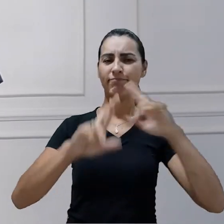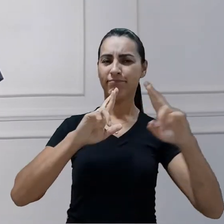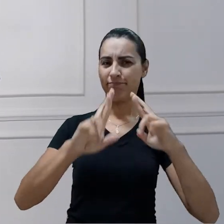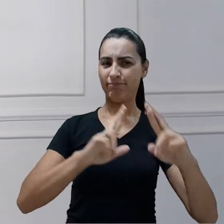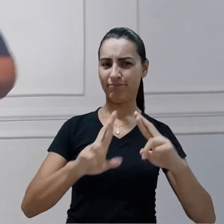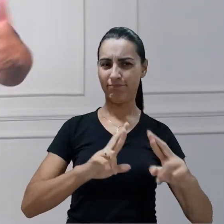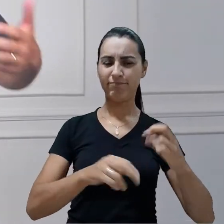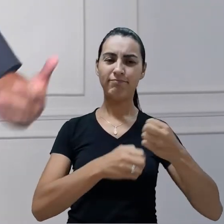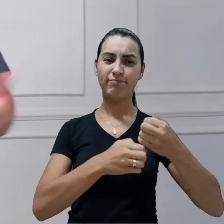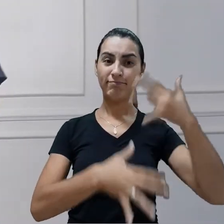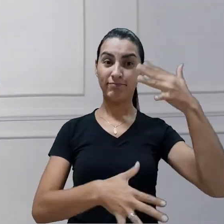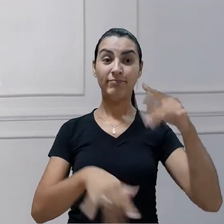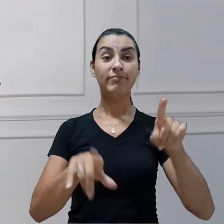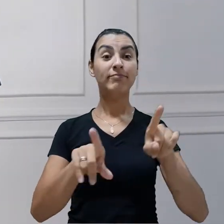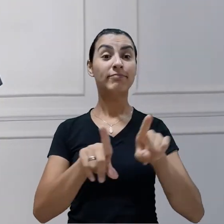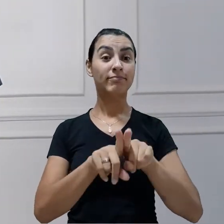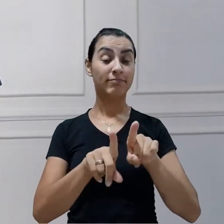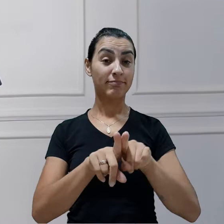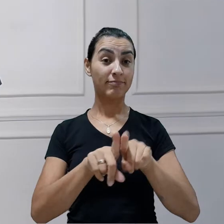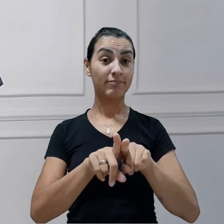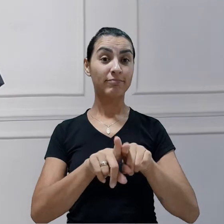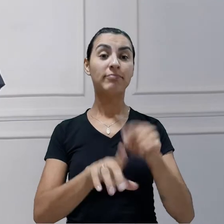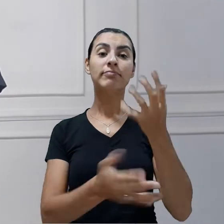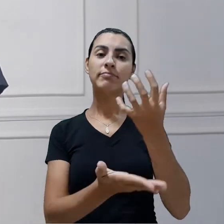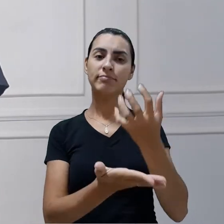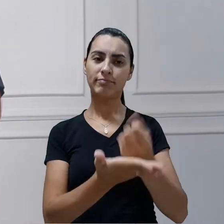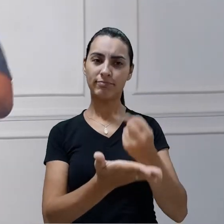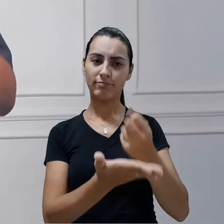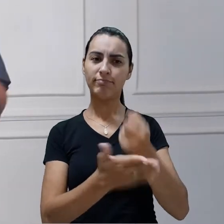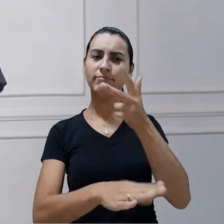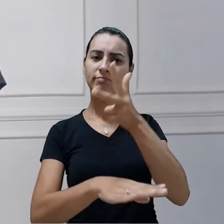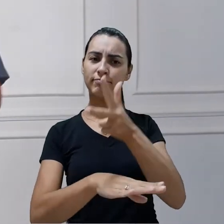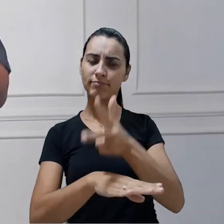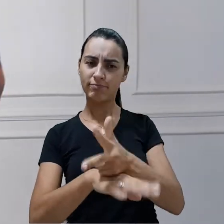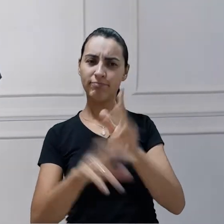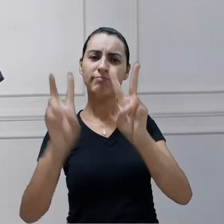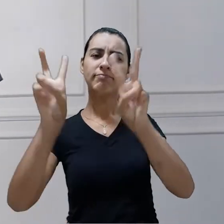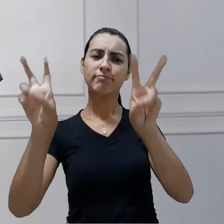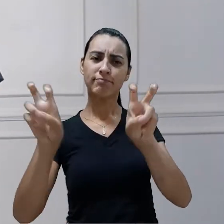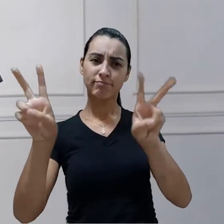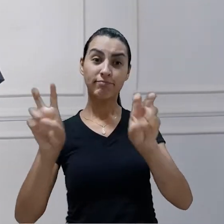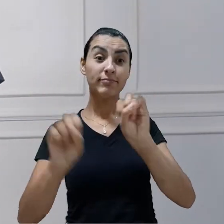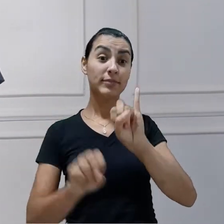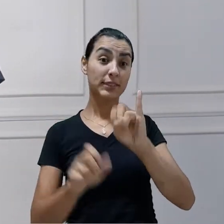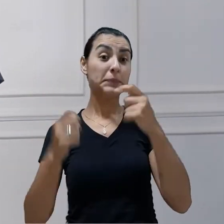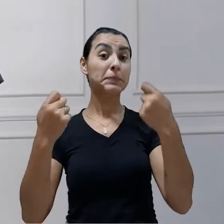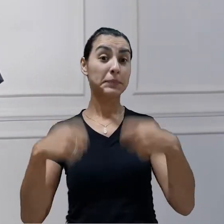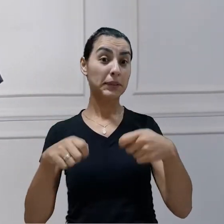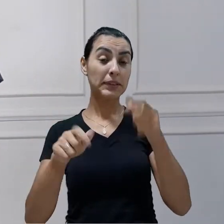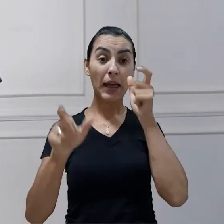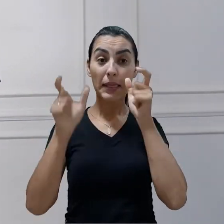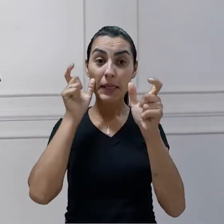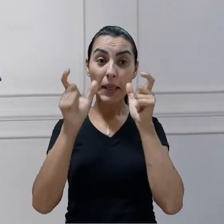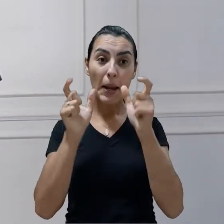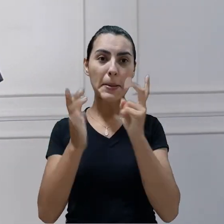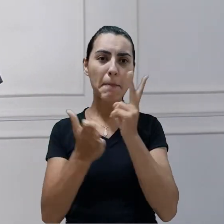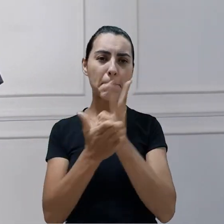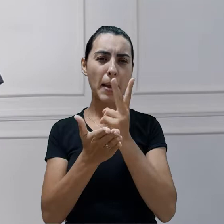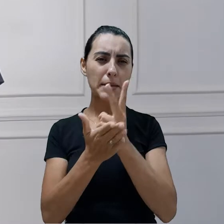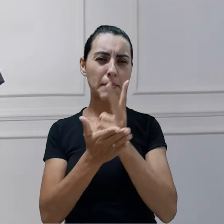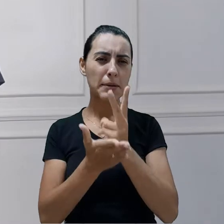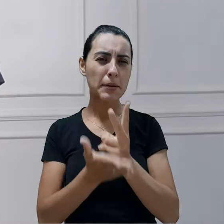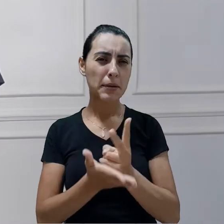quanto também, se for possível, gravamos um vídeo sobre o assunto, se houver também muito interesse em continuidade